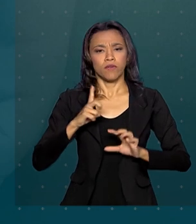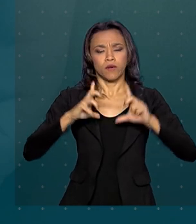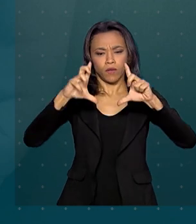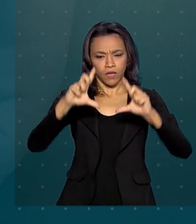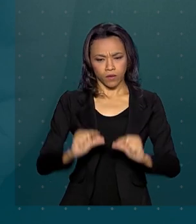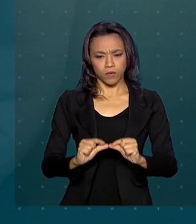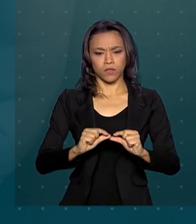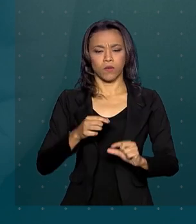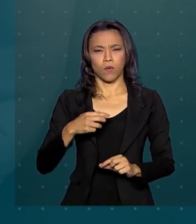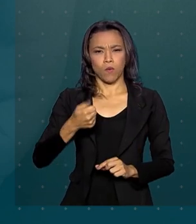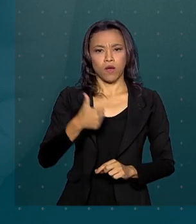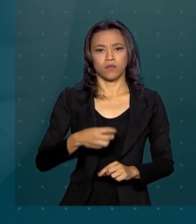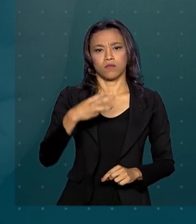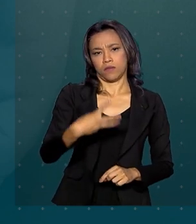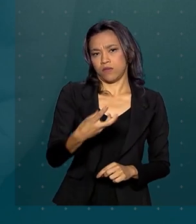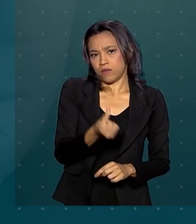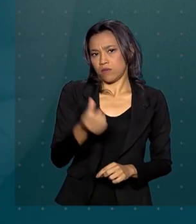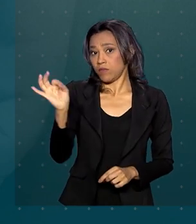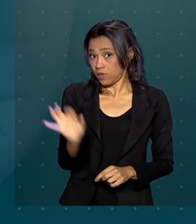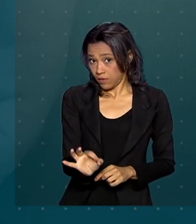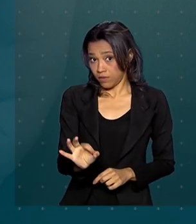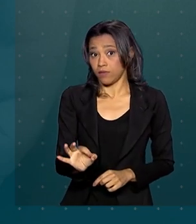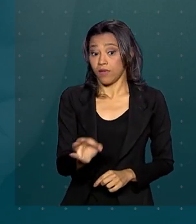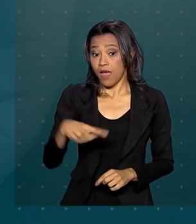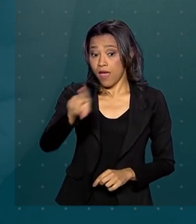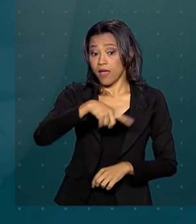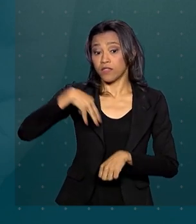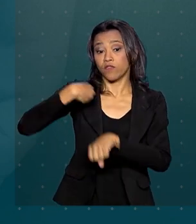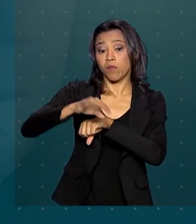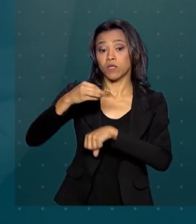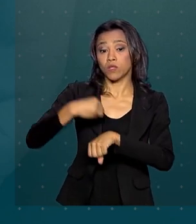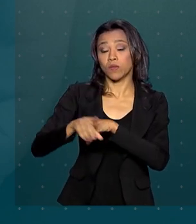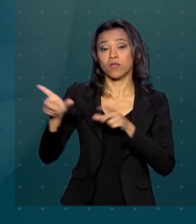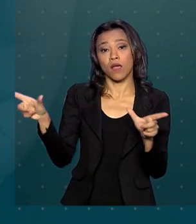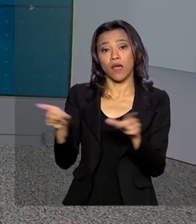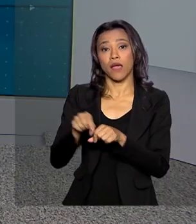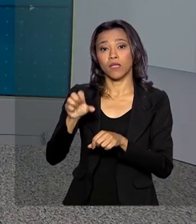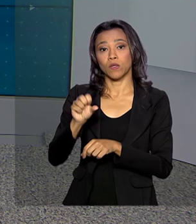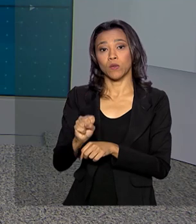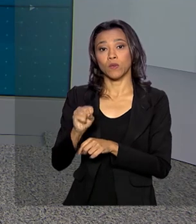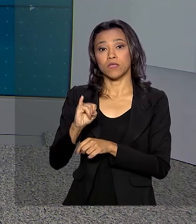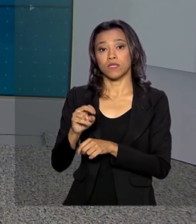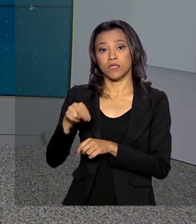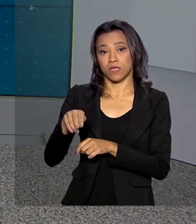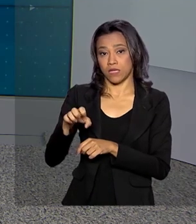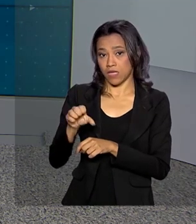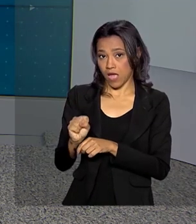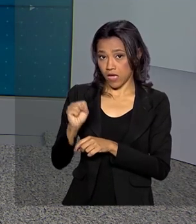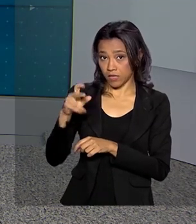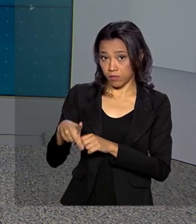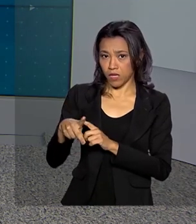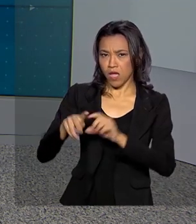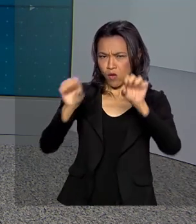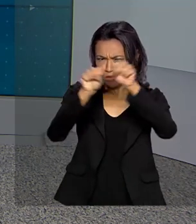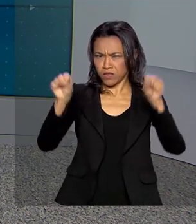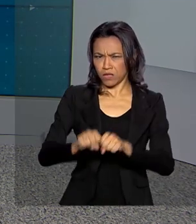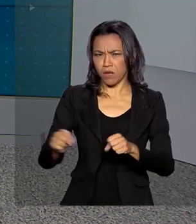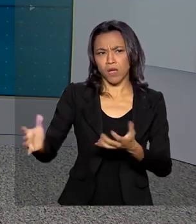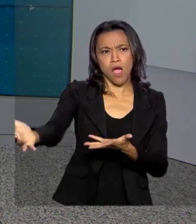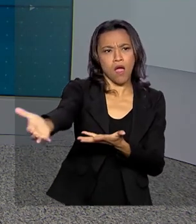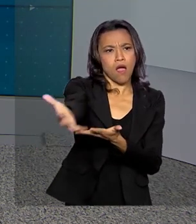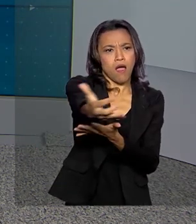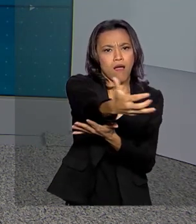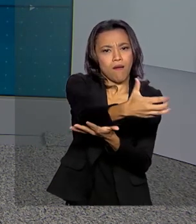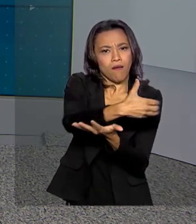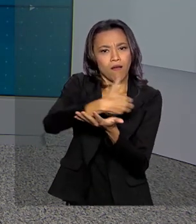quase 36%. Os dados são do Sinesp, sistema que reúne informações sobre segurança pública de